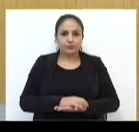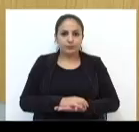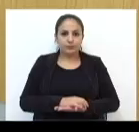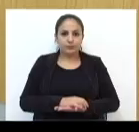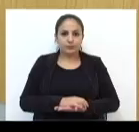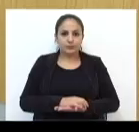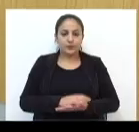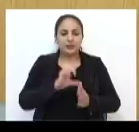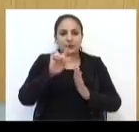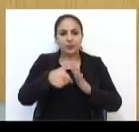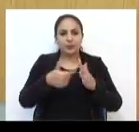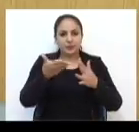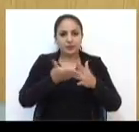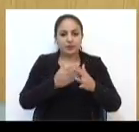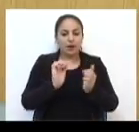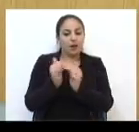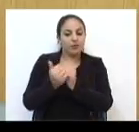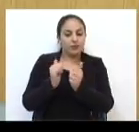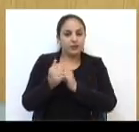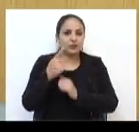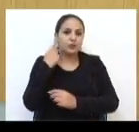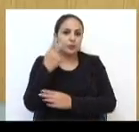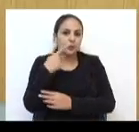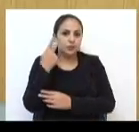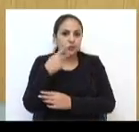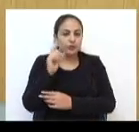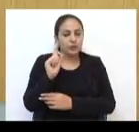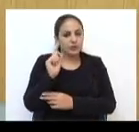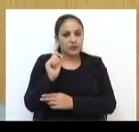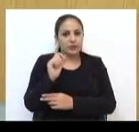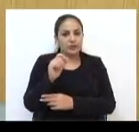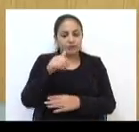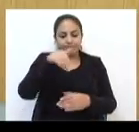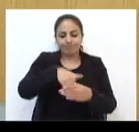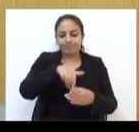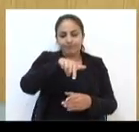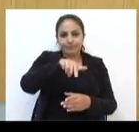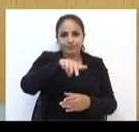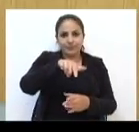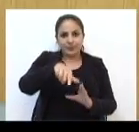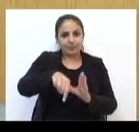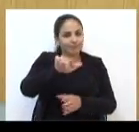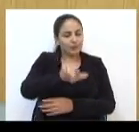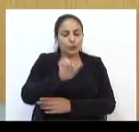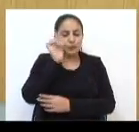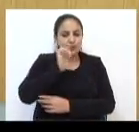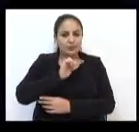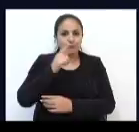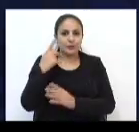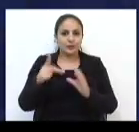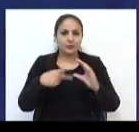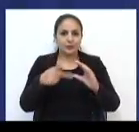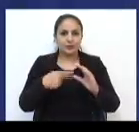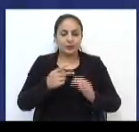A seguir, a avaliação dos políticos que não foram reeleitos para a Câmara Municipal.